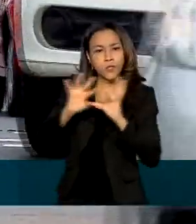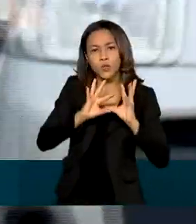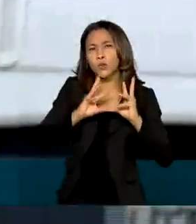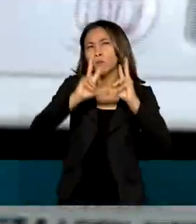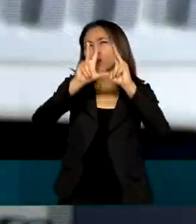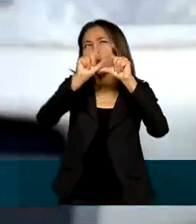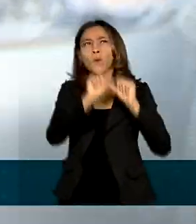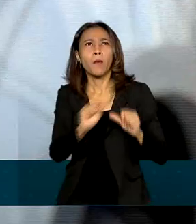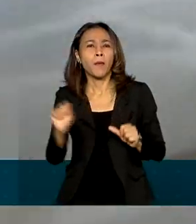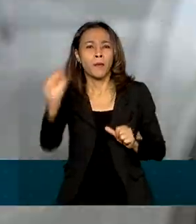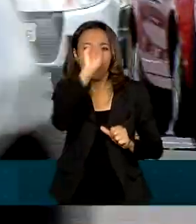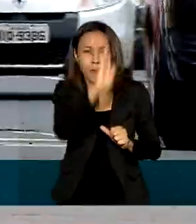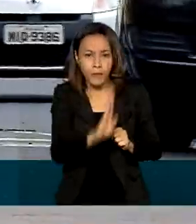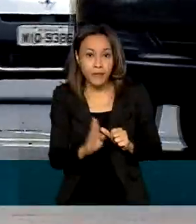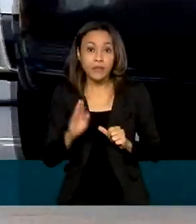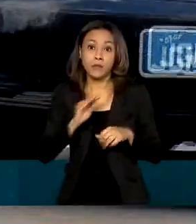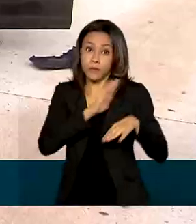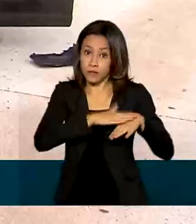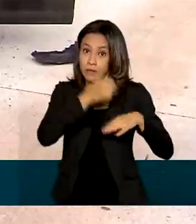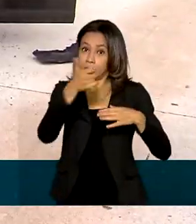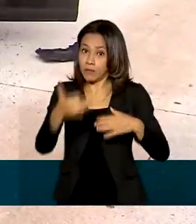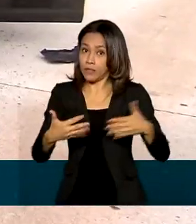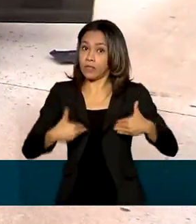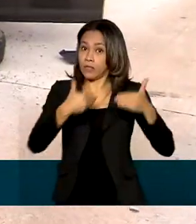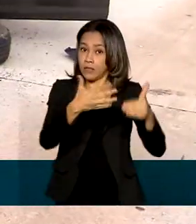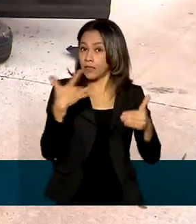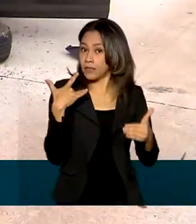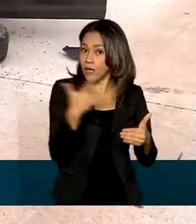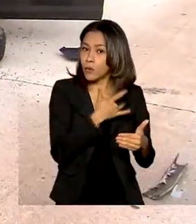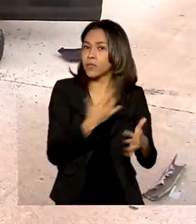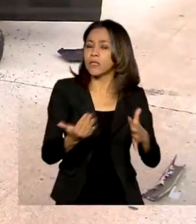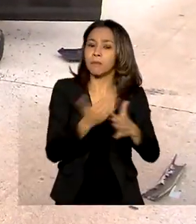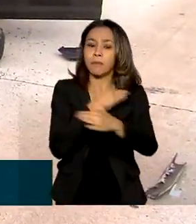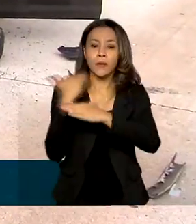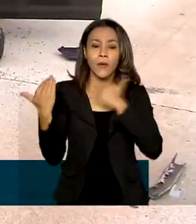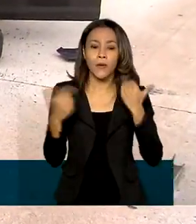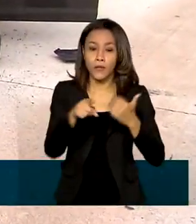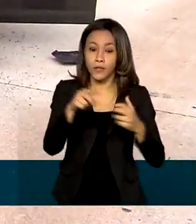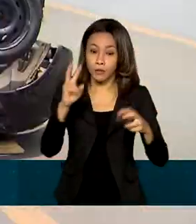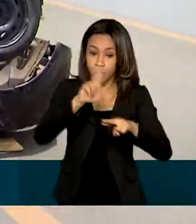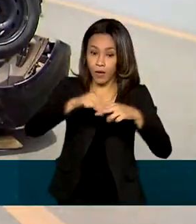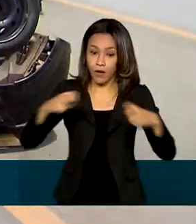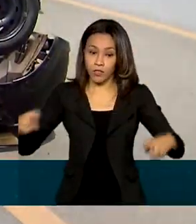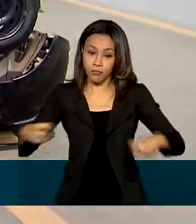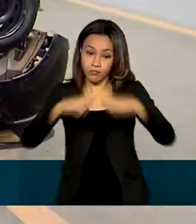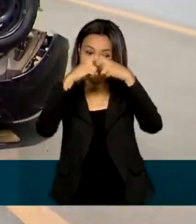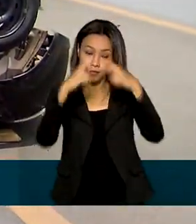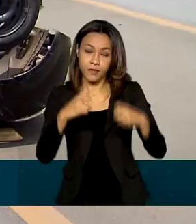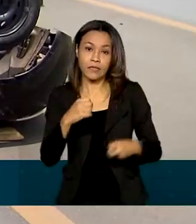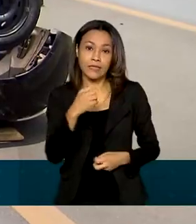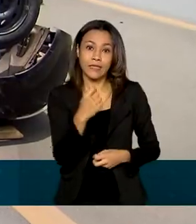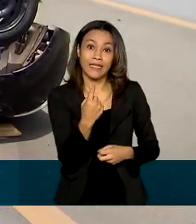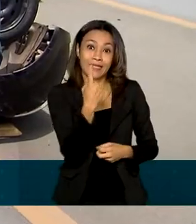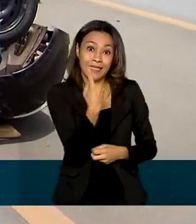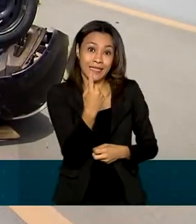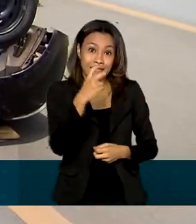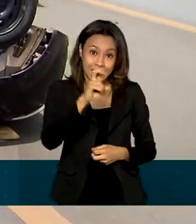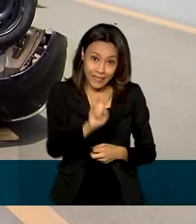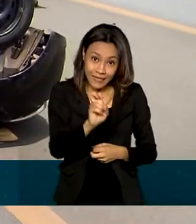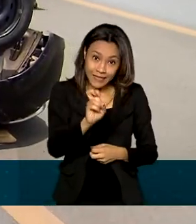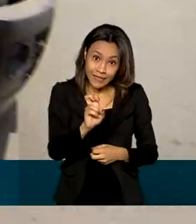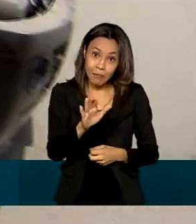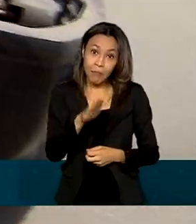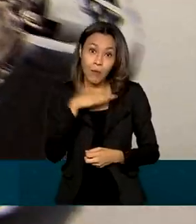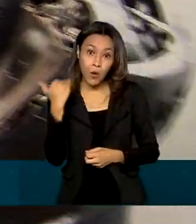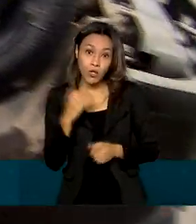unidades. De acordo com o Ministério da Saúde, a taxa de mortalidade por lesão no trânsito no país foi de quase 15 óbitos por 100 mil